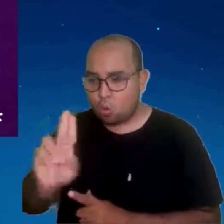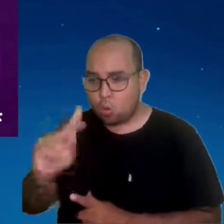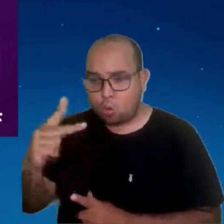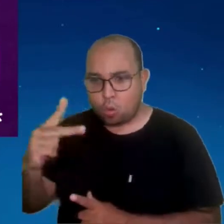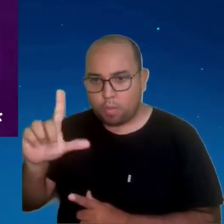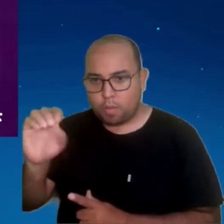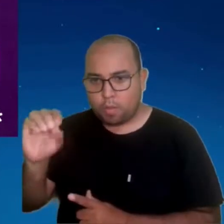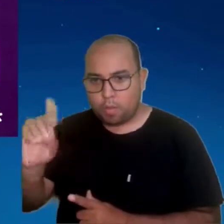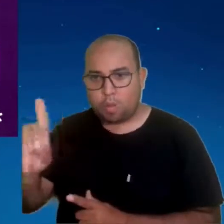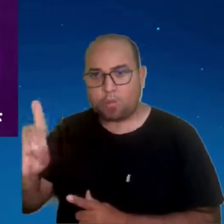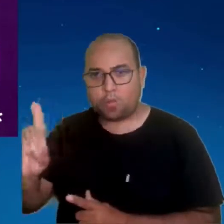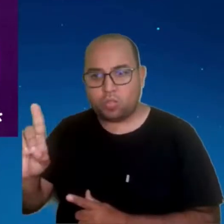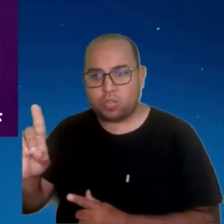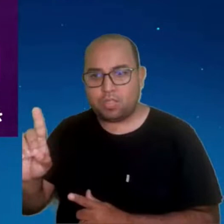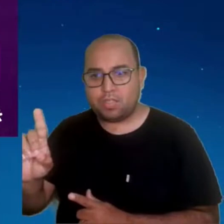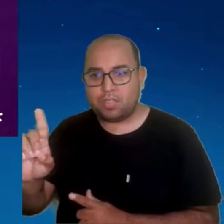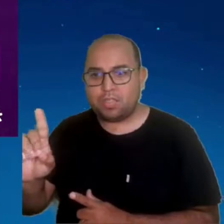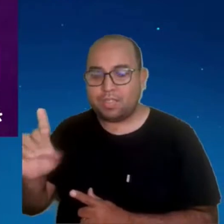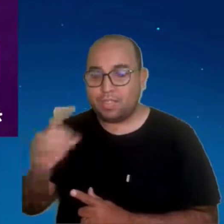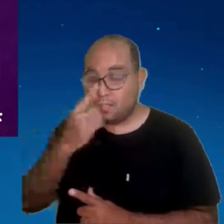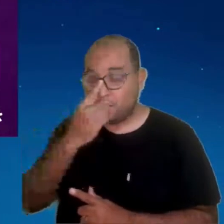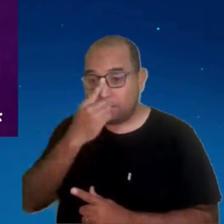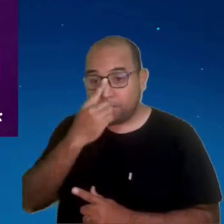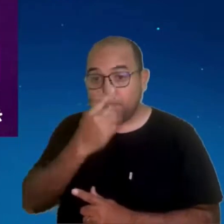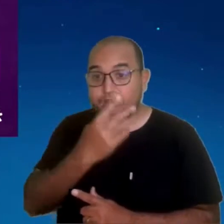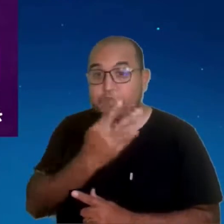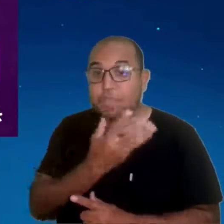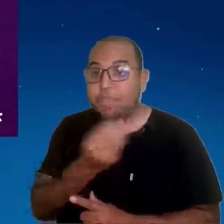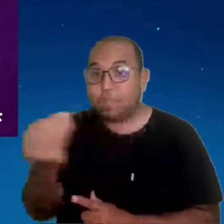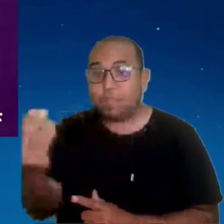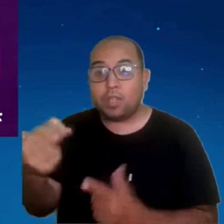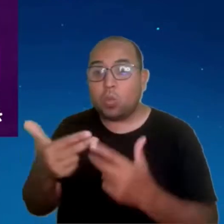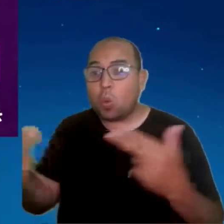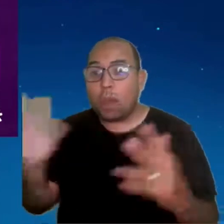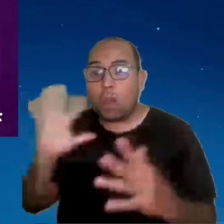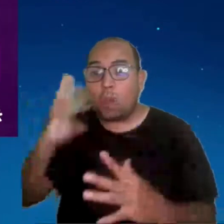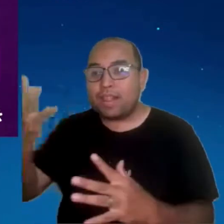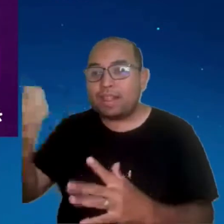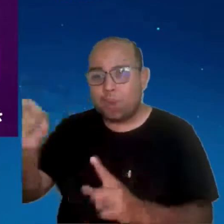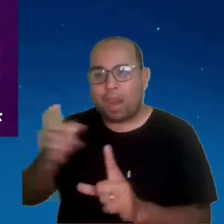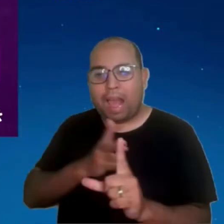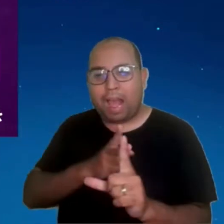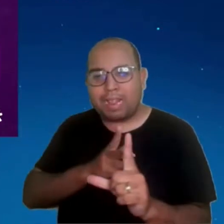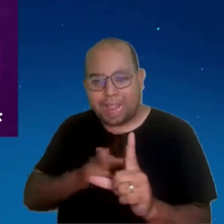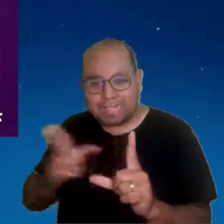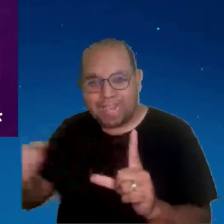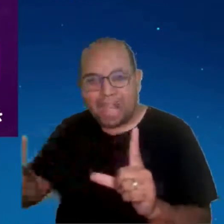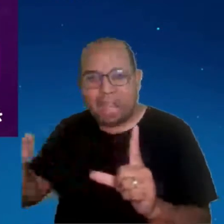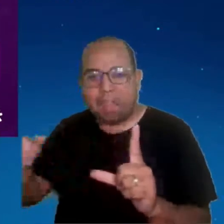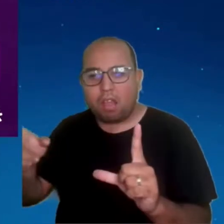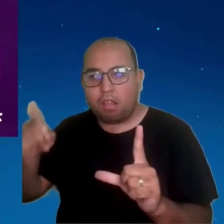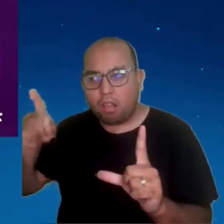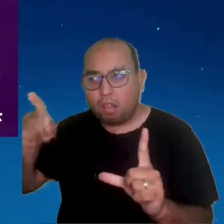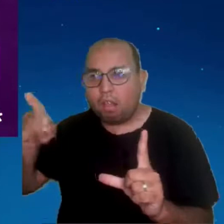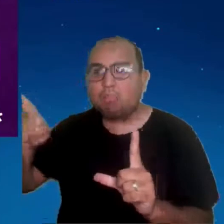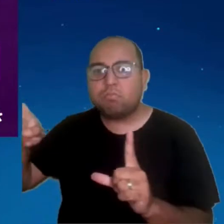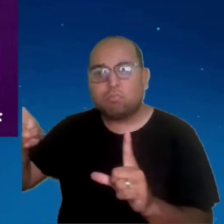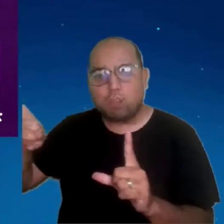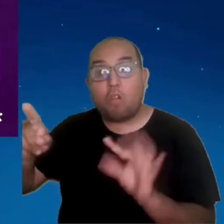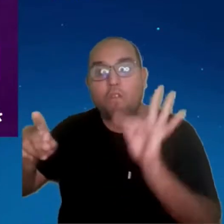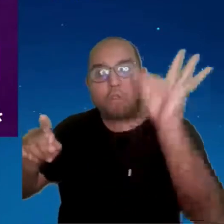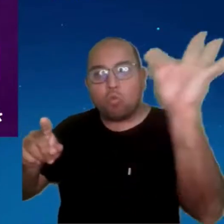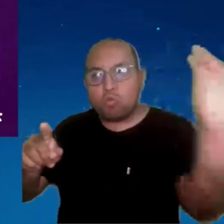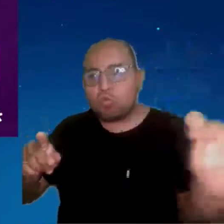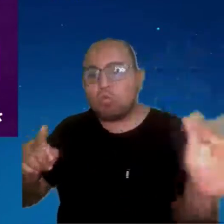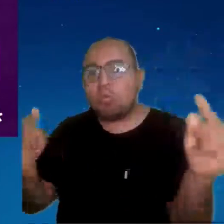ter o download e o upload. Mas muitas das coisas que estão acontecendo naquela série é praticamente possível se tornar realidade em um